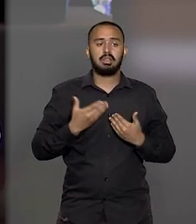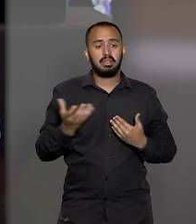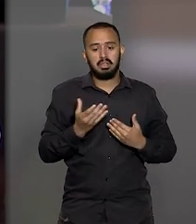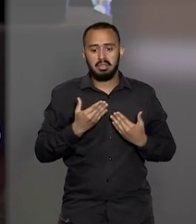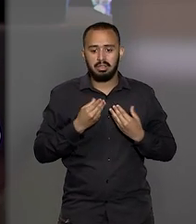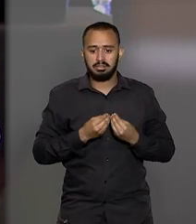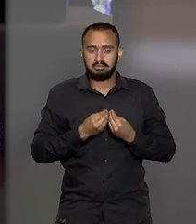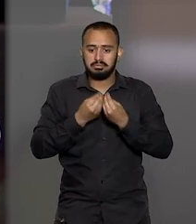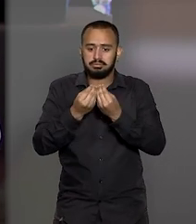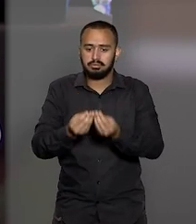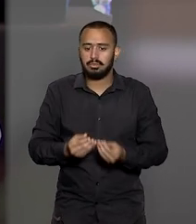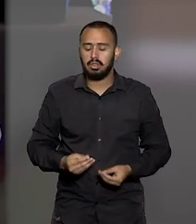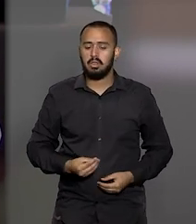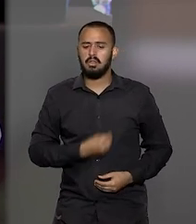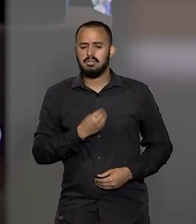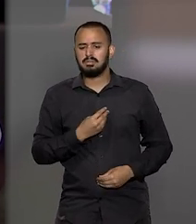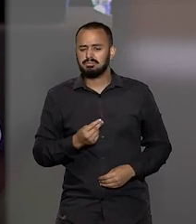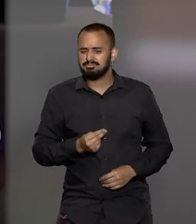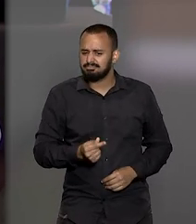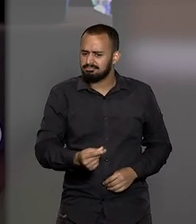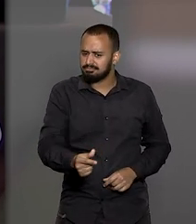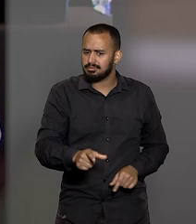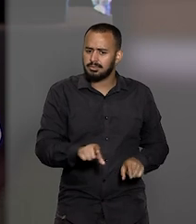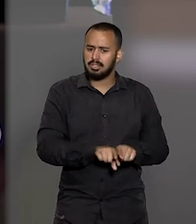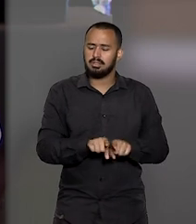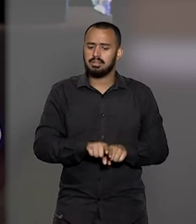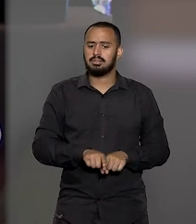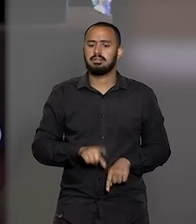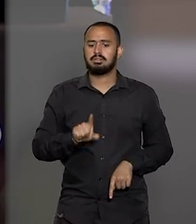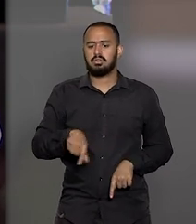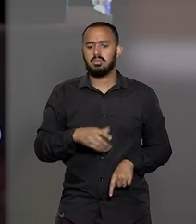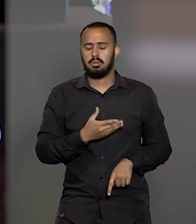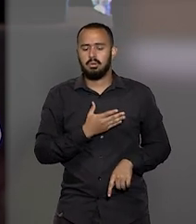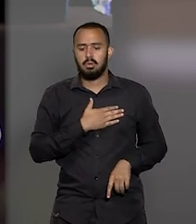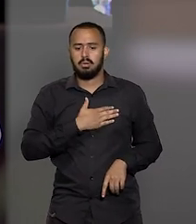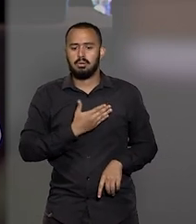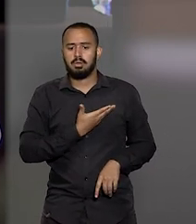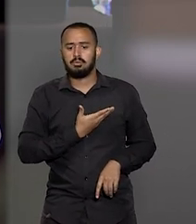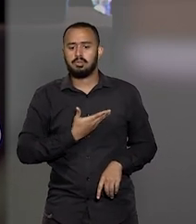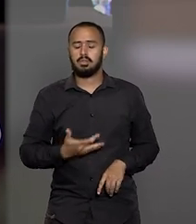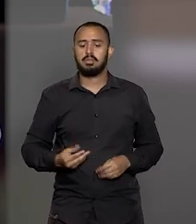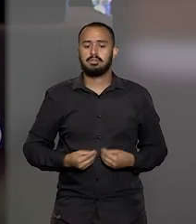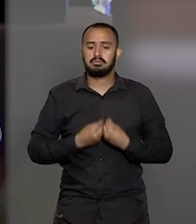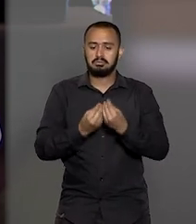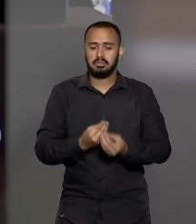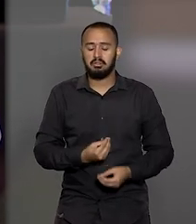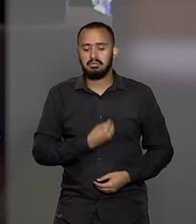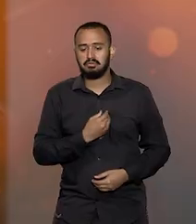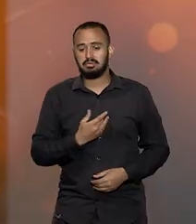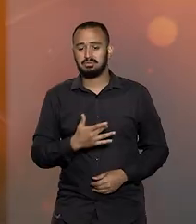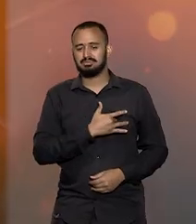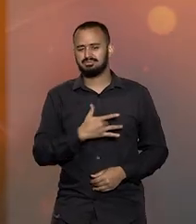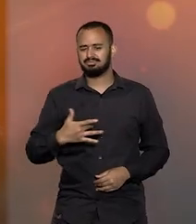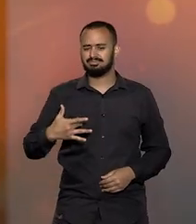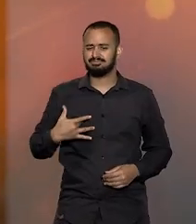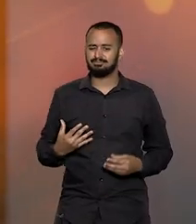Félix Fischer, vida longa, vida e saúde em abundância.